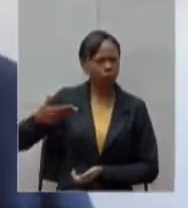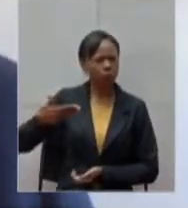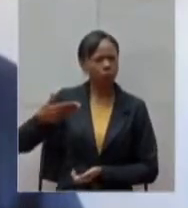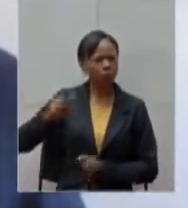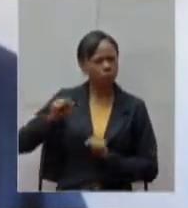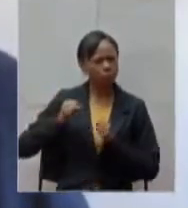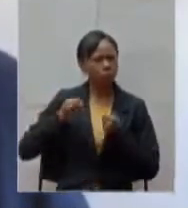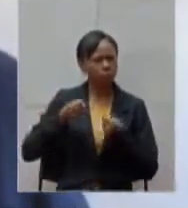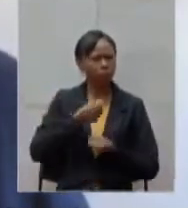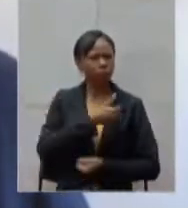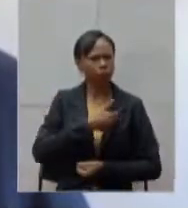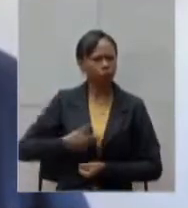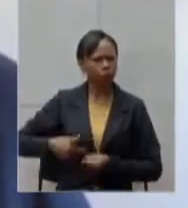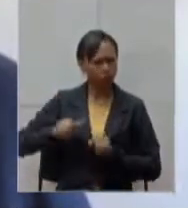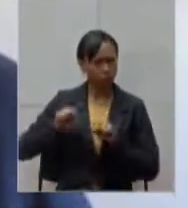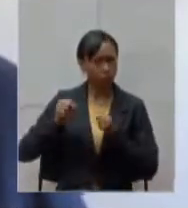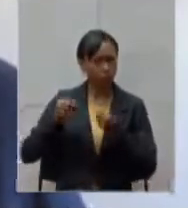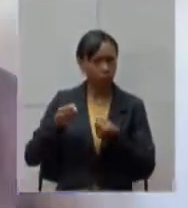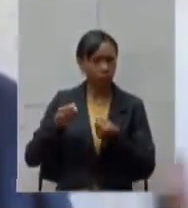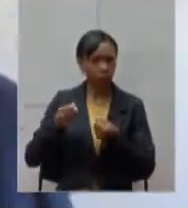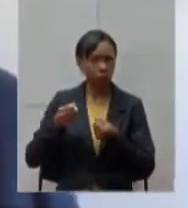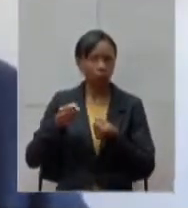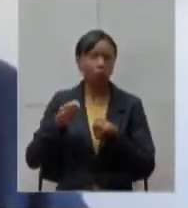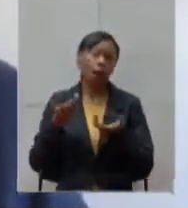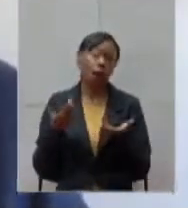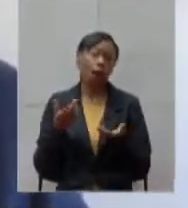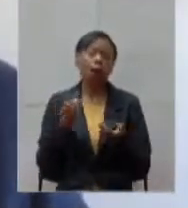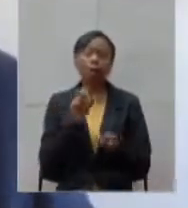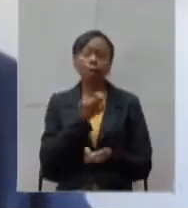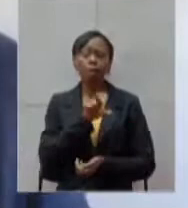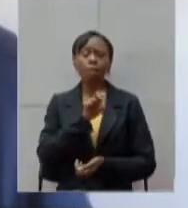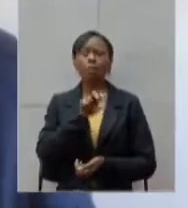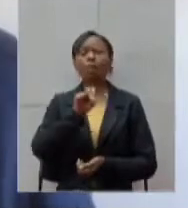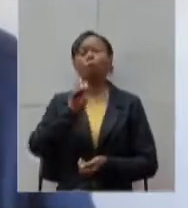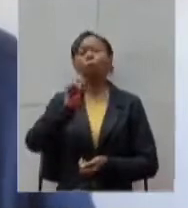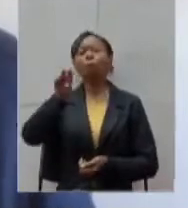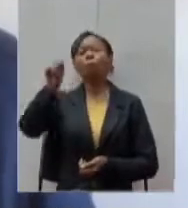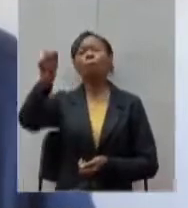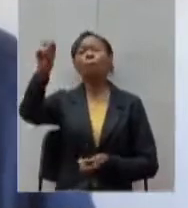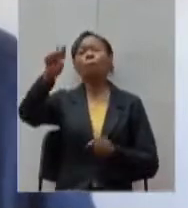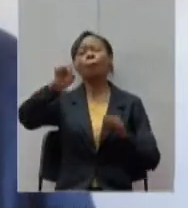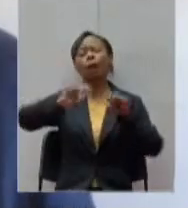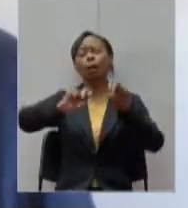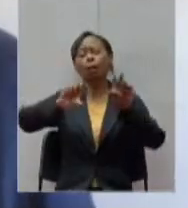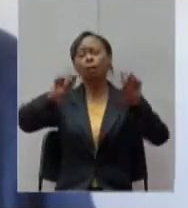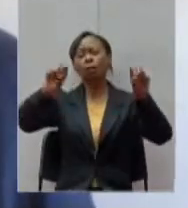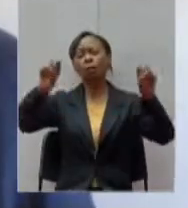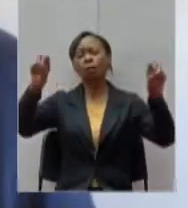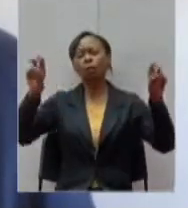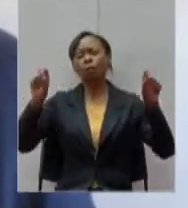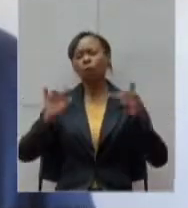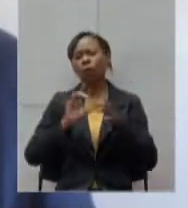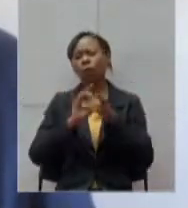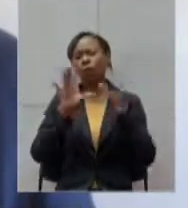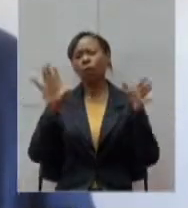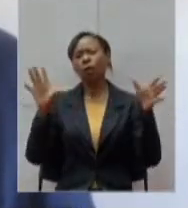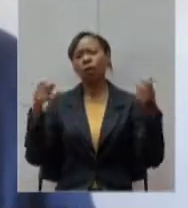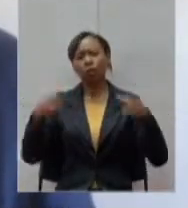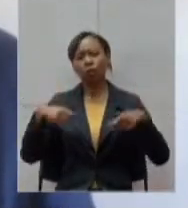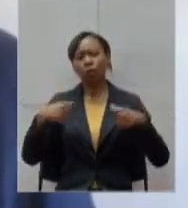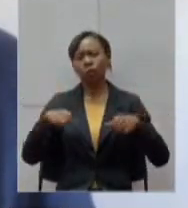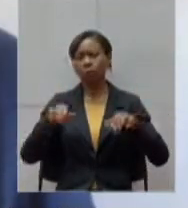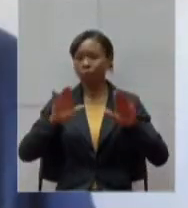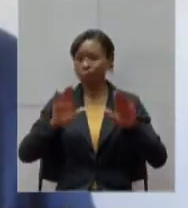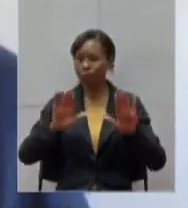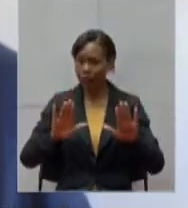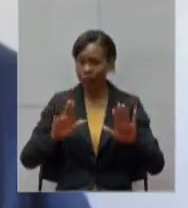com relação ao vírus precisava viajar mas sempre trabalhou contra a importância de